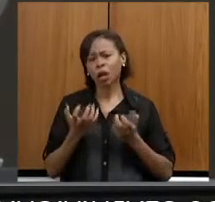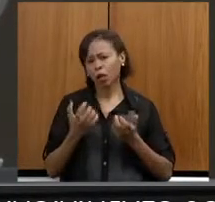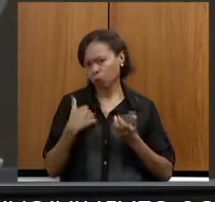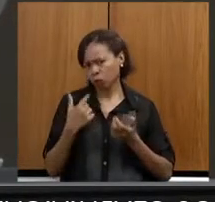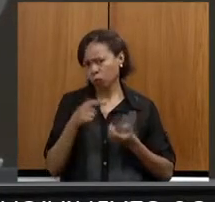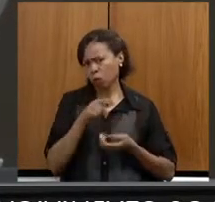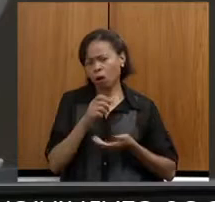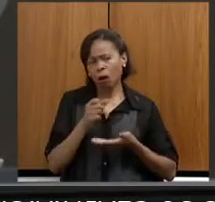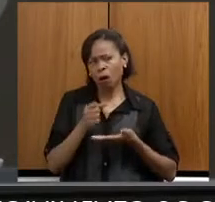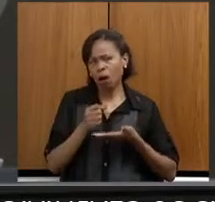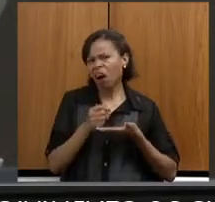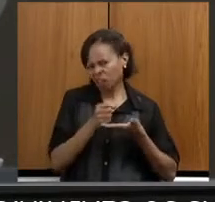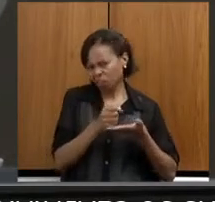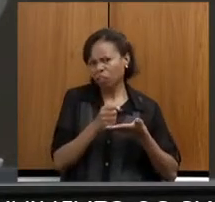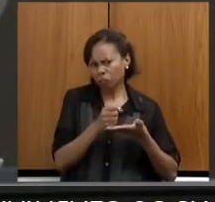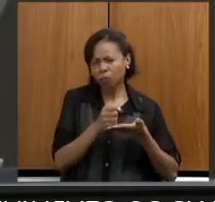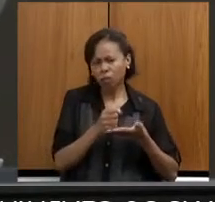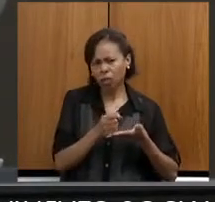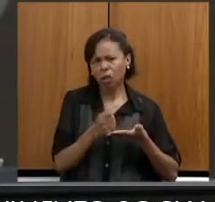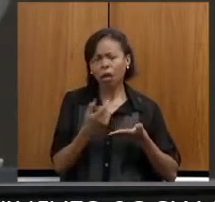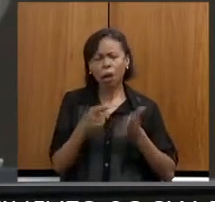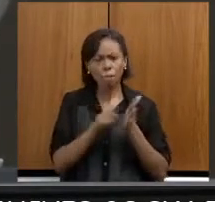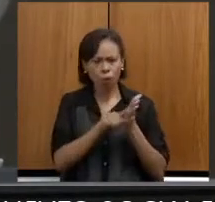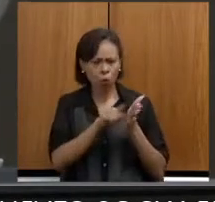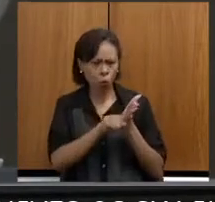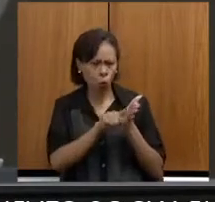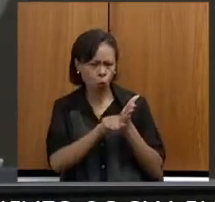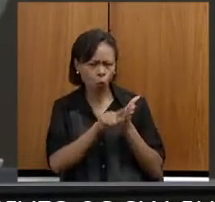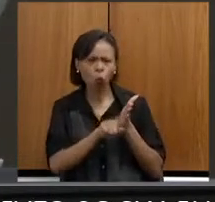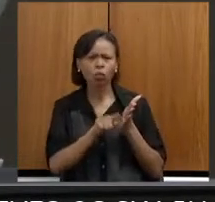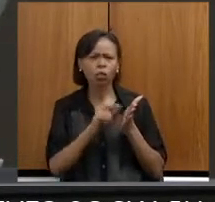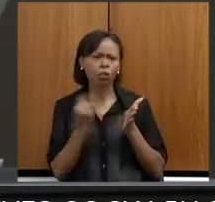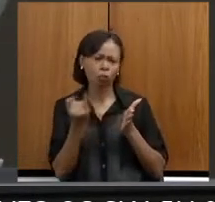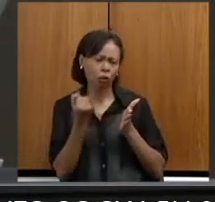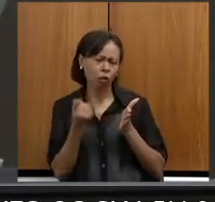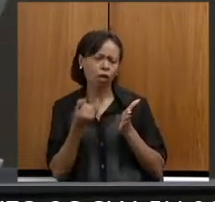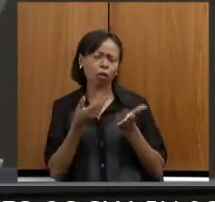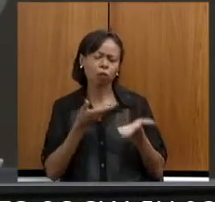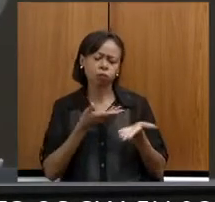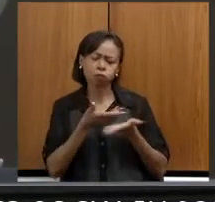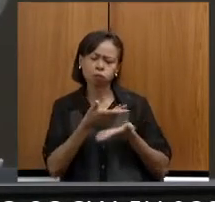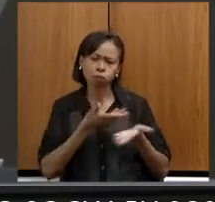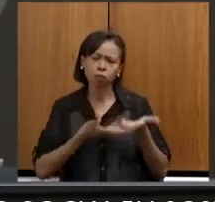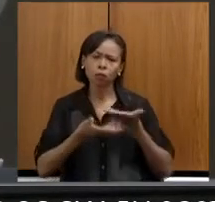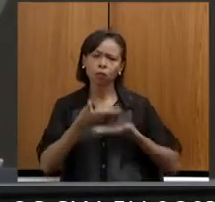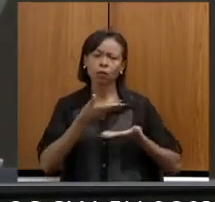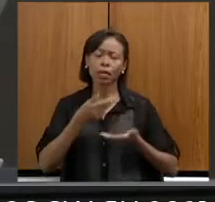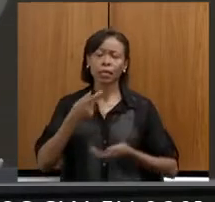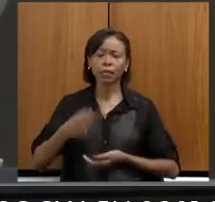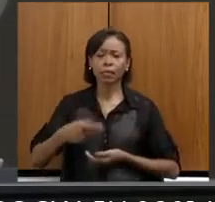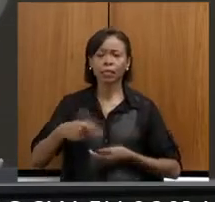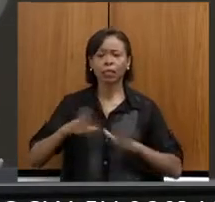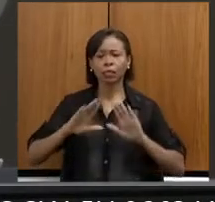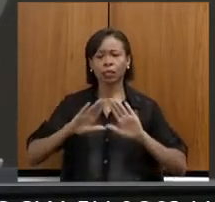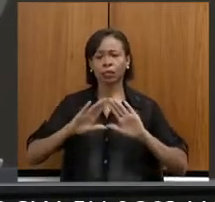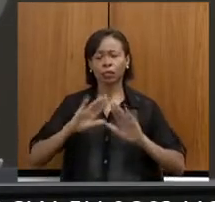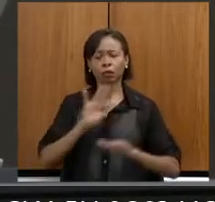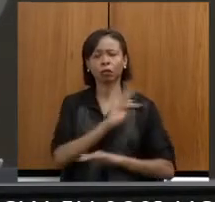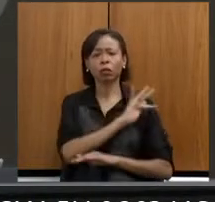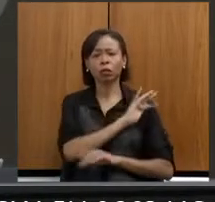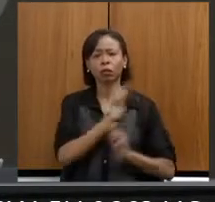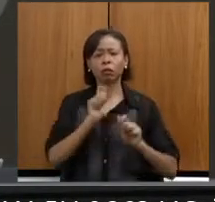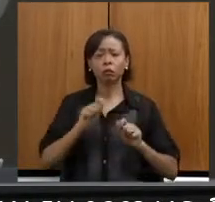perguntas são de forma propositiva e que a gente possa, nesse Assembleia Fiscaliza, construir